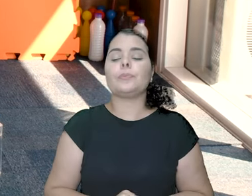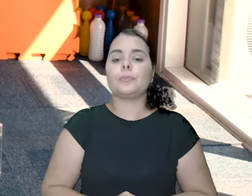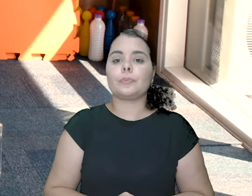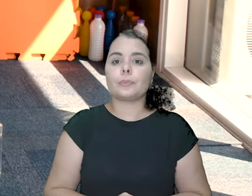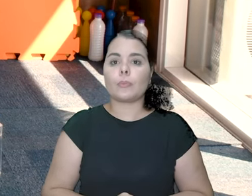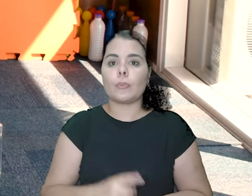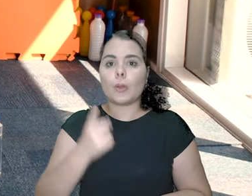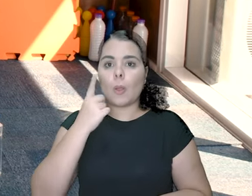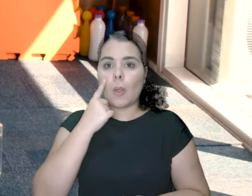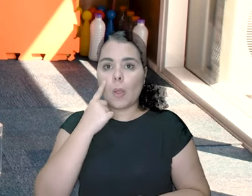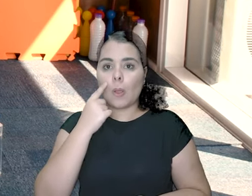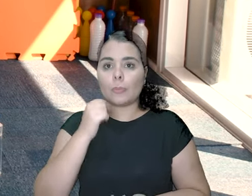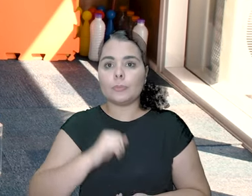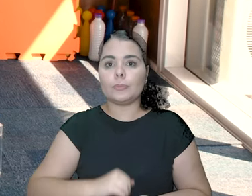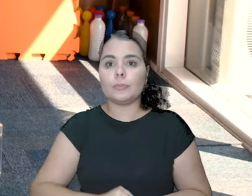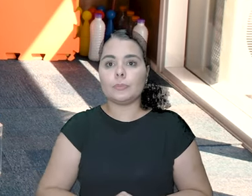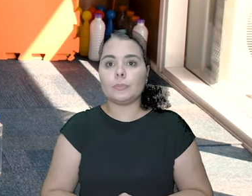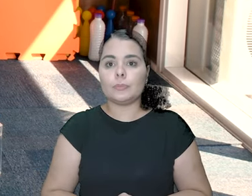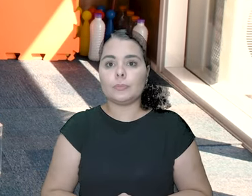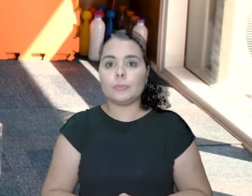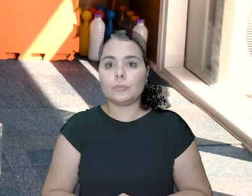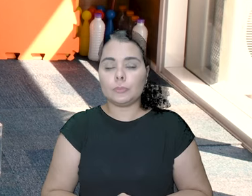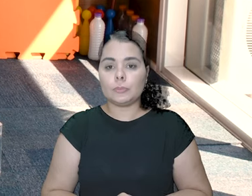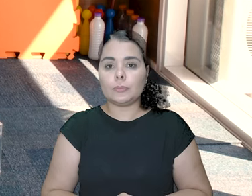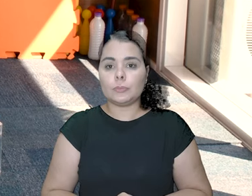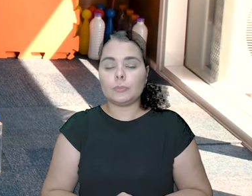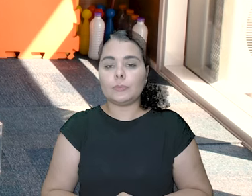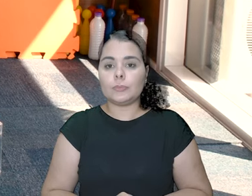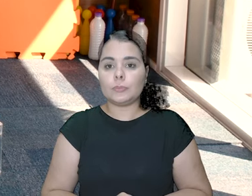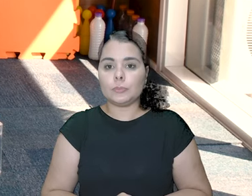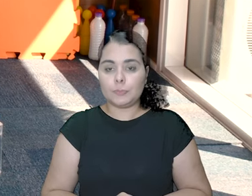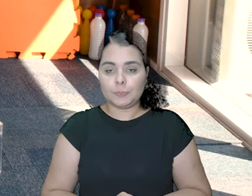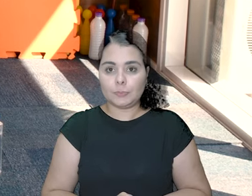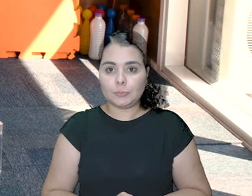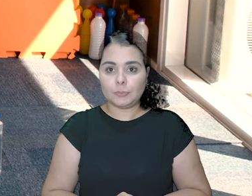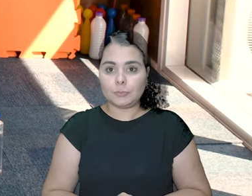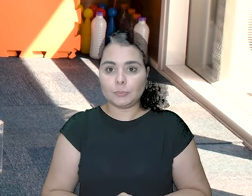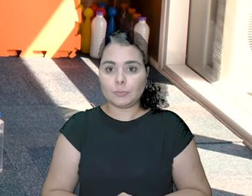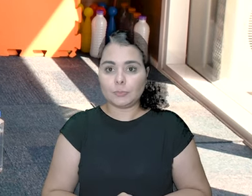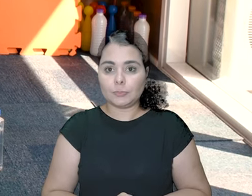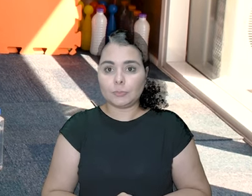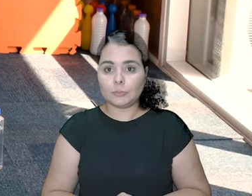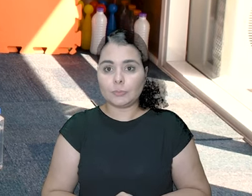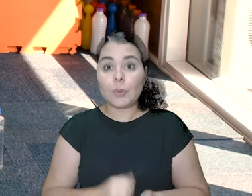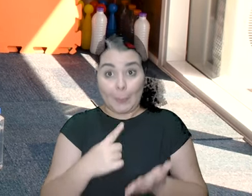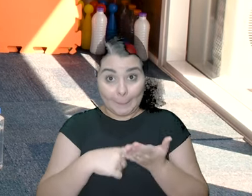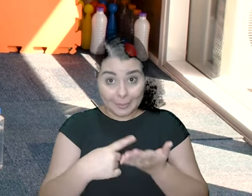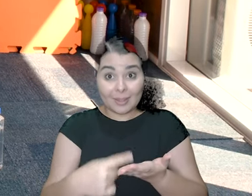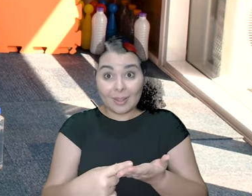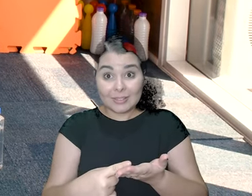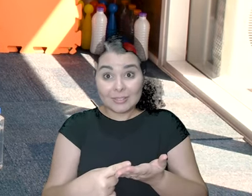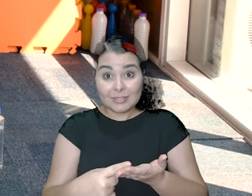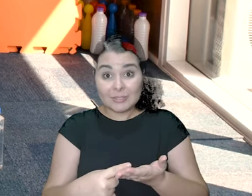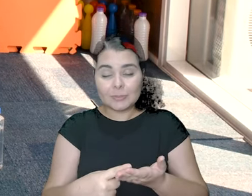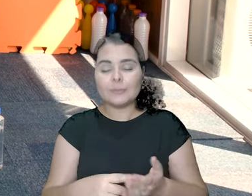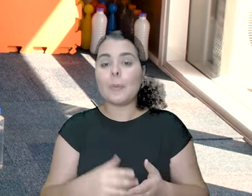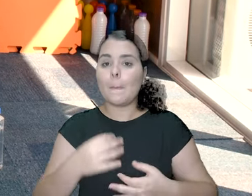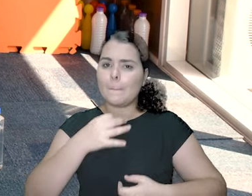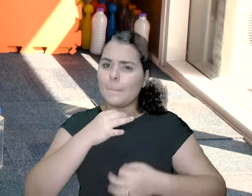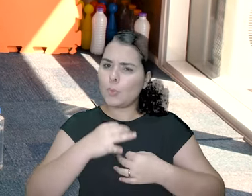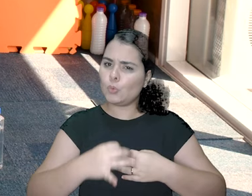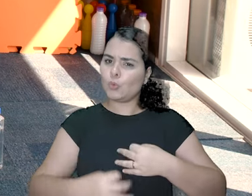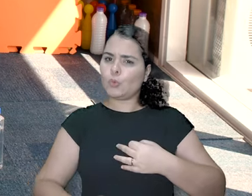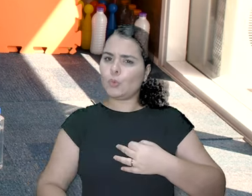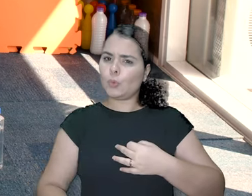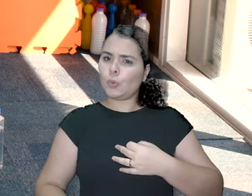esse aqui, ó. Calcanhar no bumbum. Combinado? Postura.